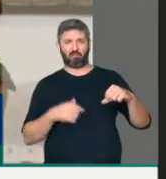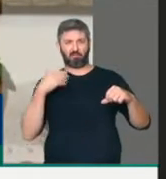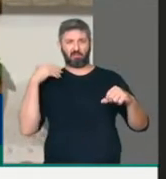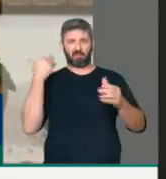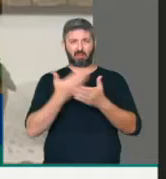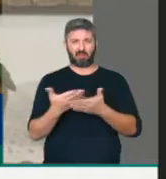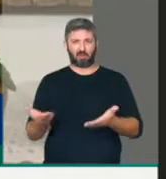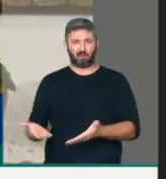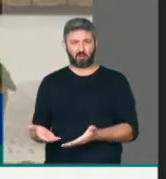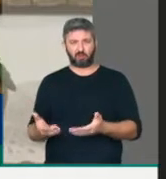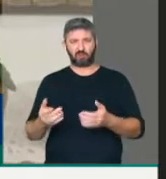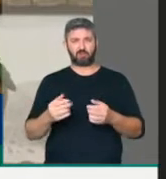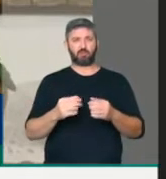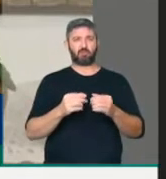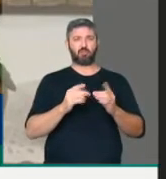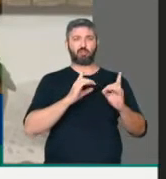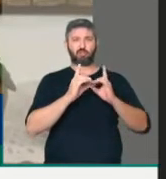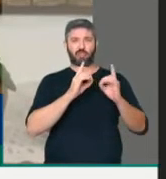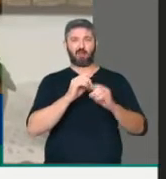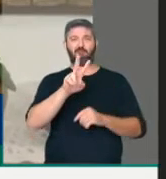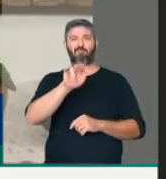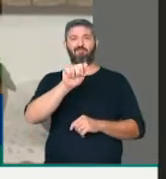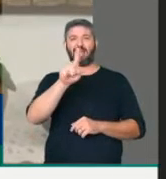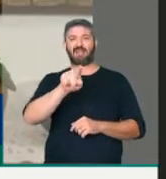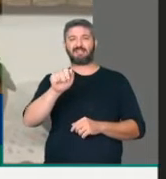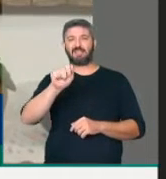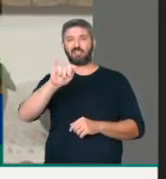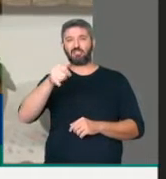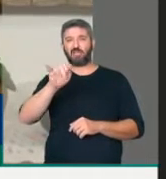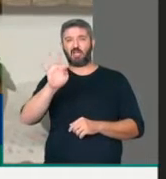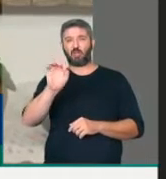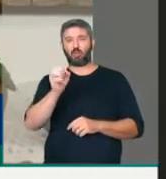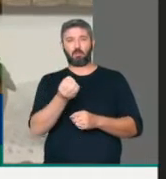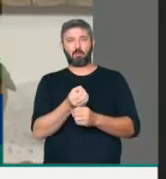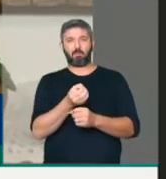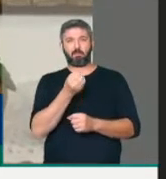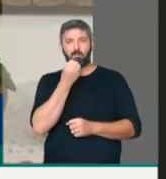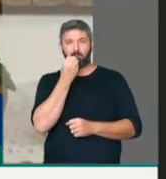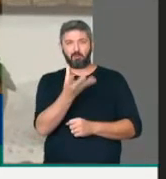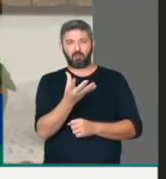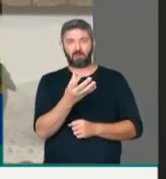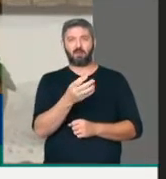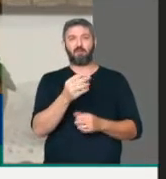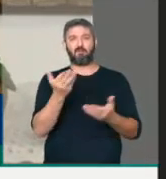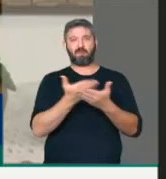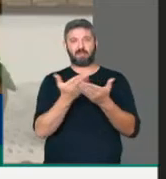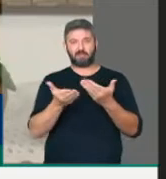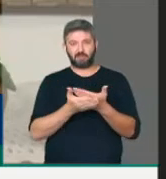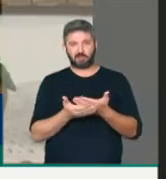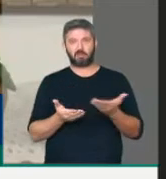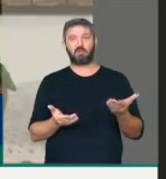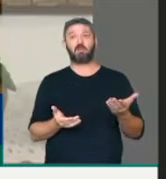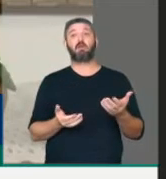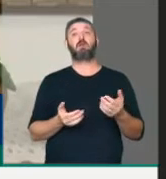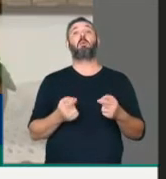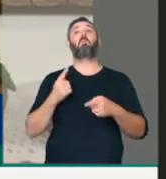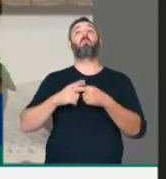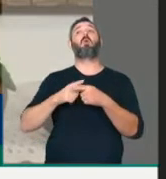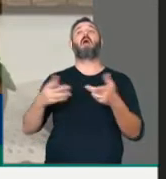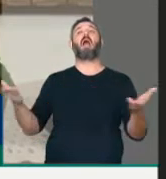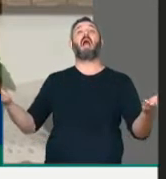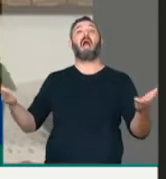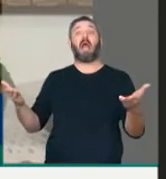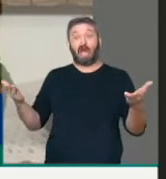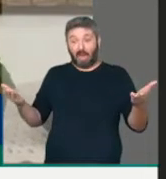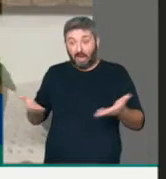divulgação dos diálogos da Vaza Jato, o que tem na Vaza Jato que motivou o ministro Fachin a mudar de